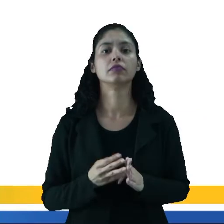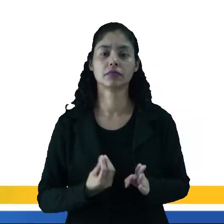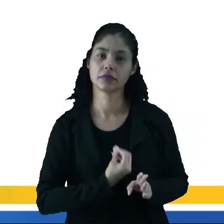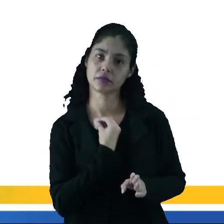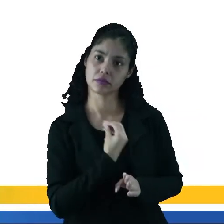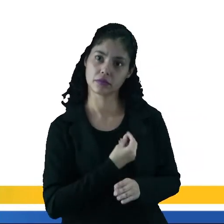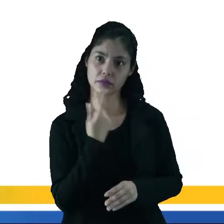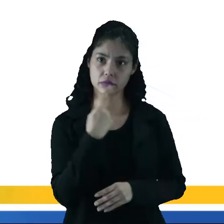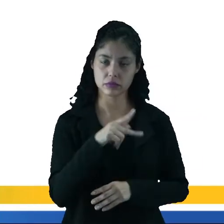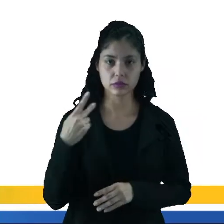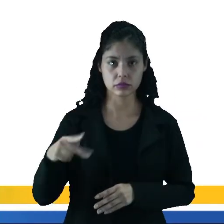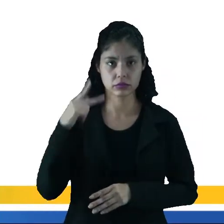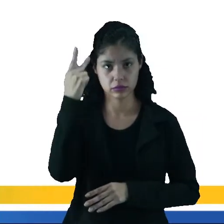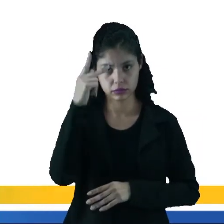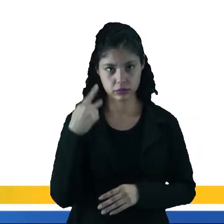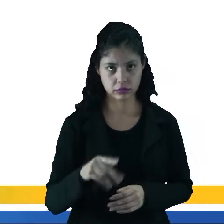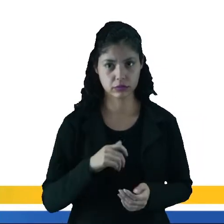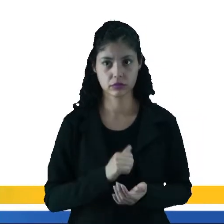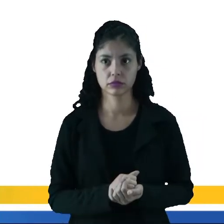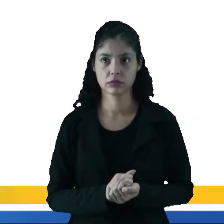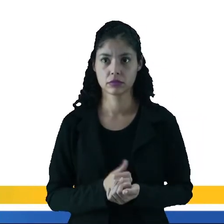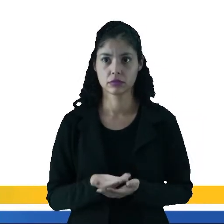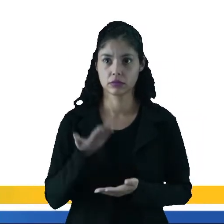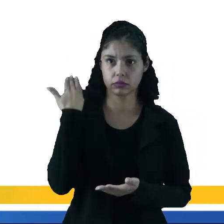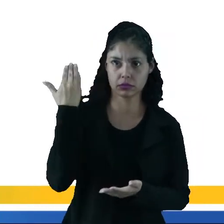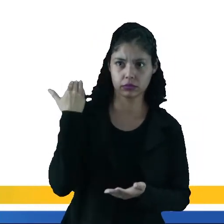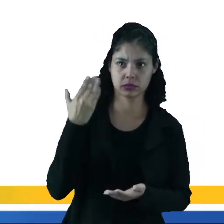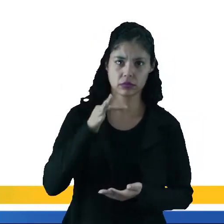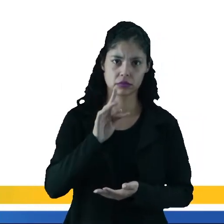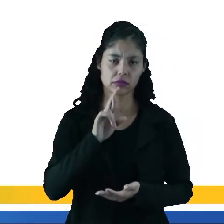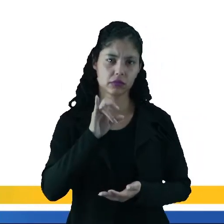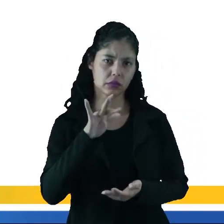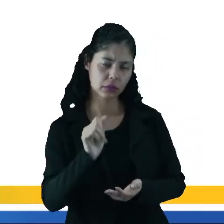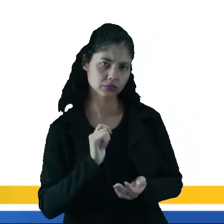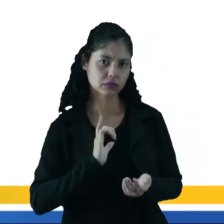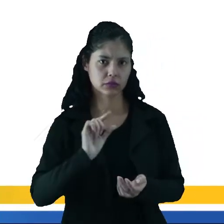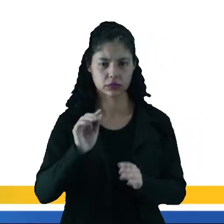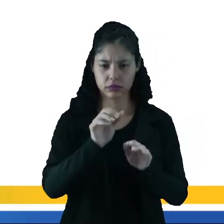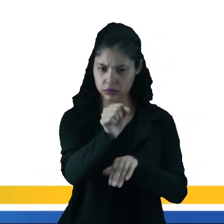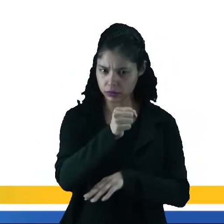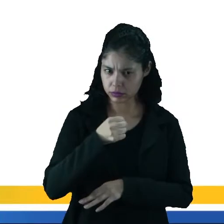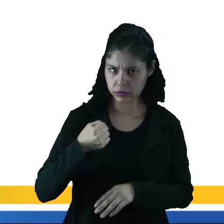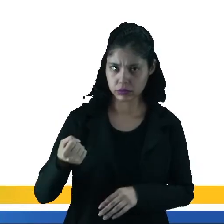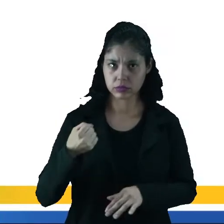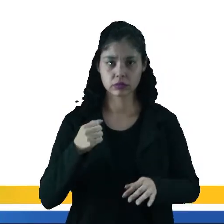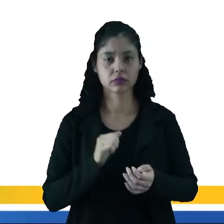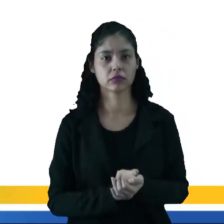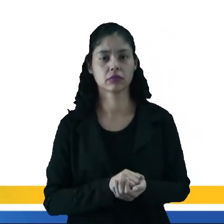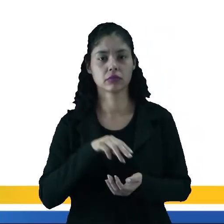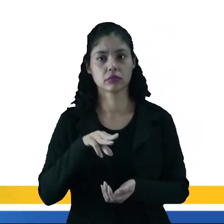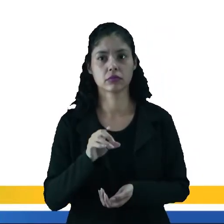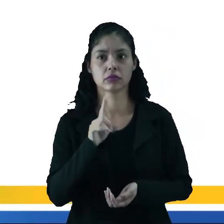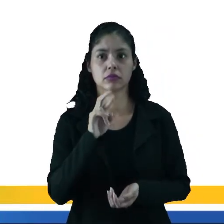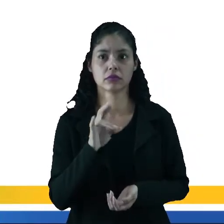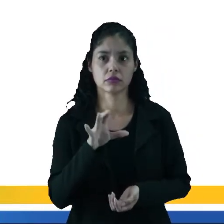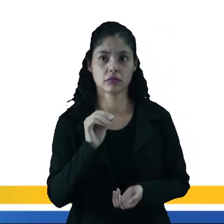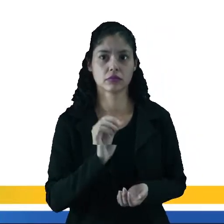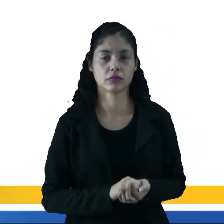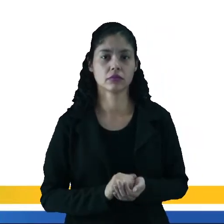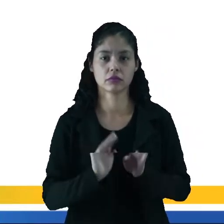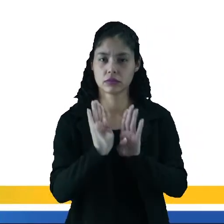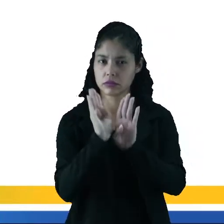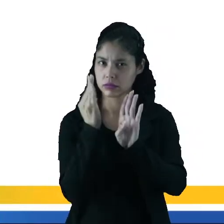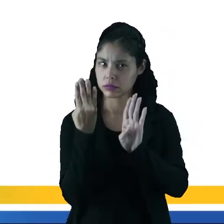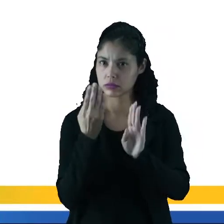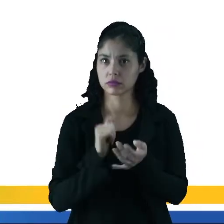eu tenho a presença de um padre. Eu tenho uma freira. Lá atrás, saindo pela porta, como se fosse um mordomo. Ao lado dessa